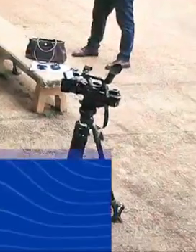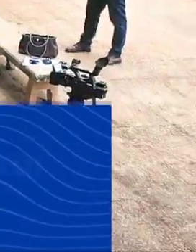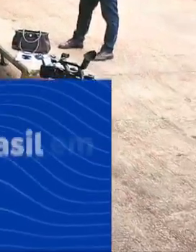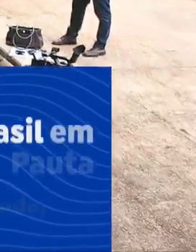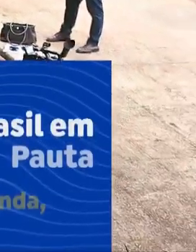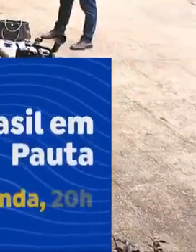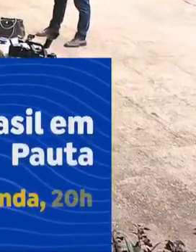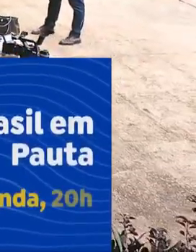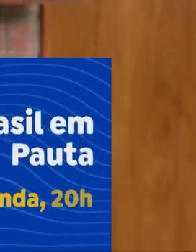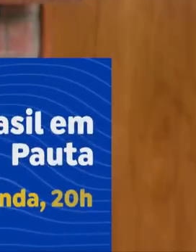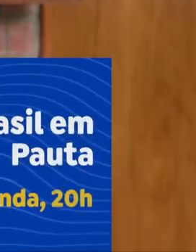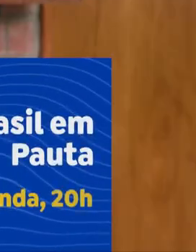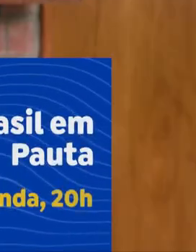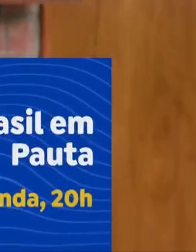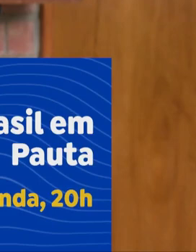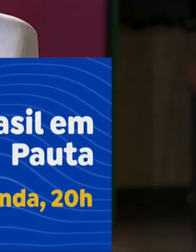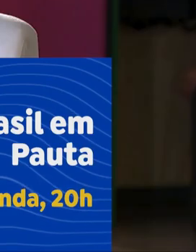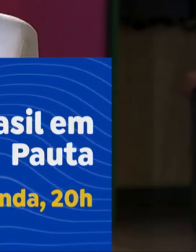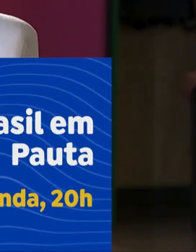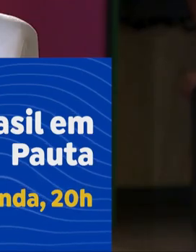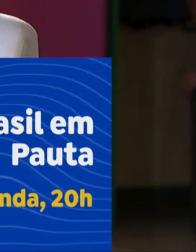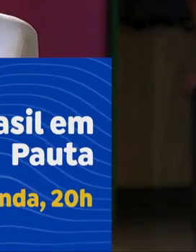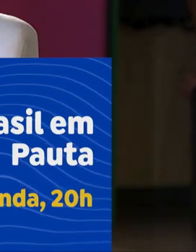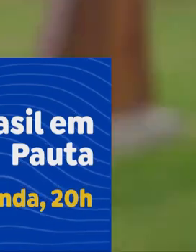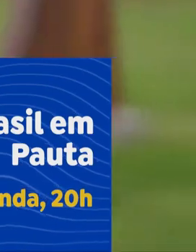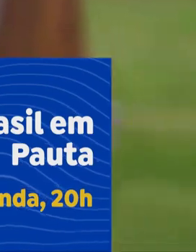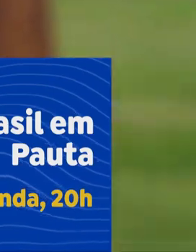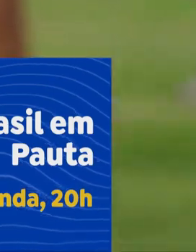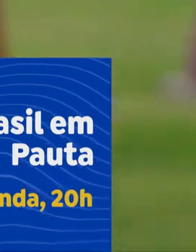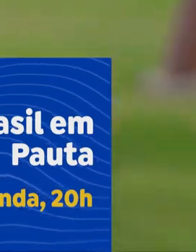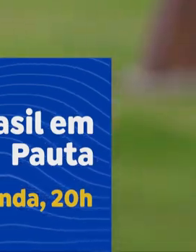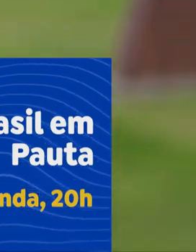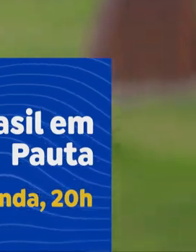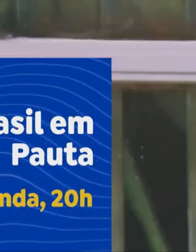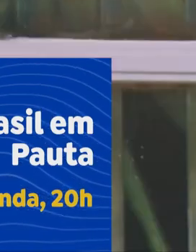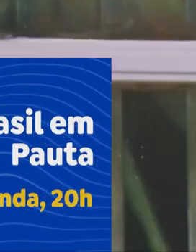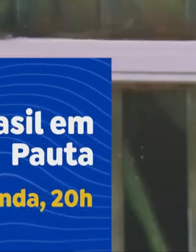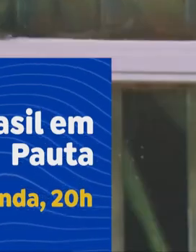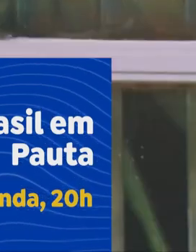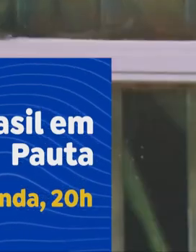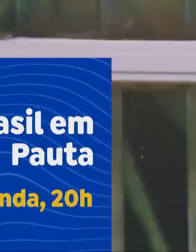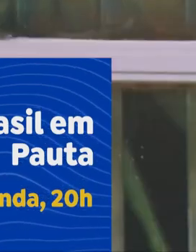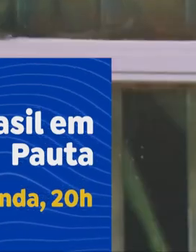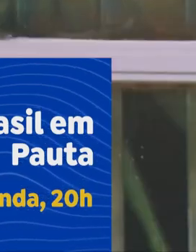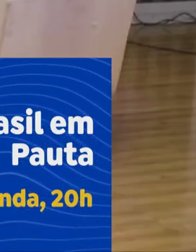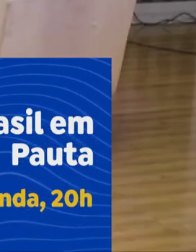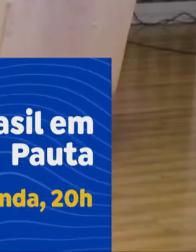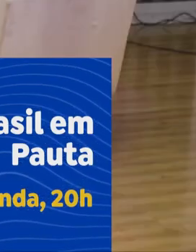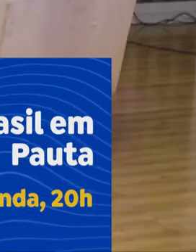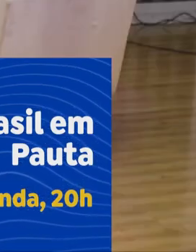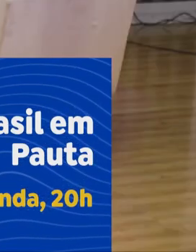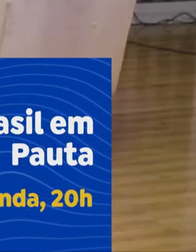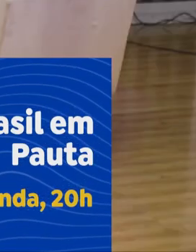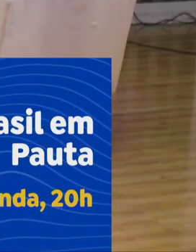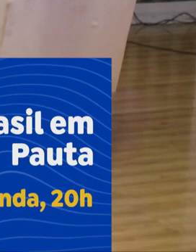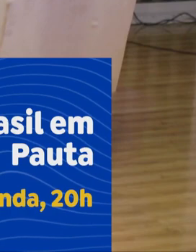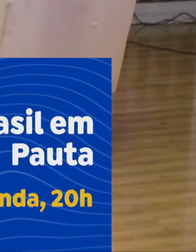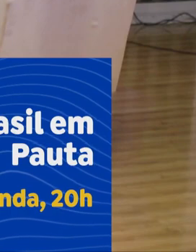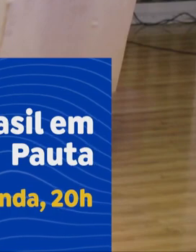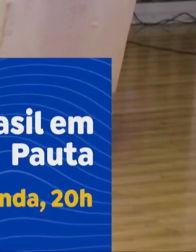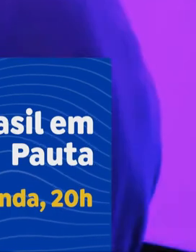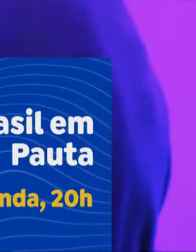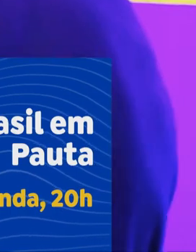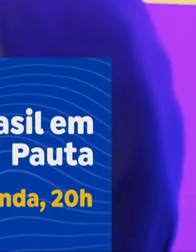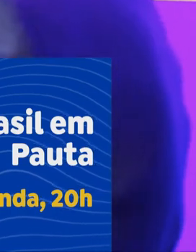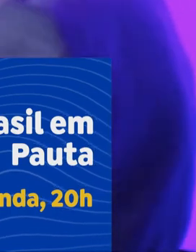O mundo esperava a volta do Brasil. O desafio é gigantesco. O que nós queremos é garantir a retirada de